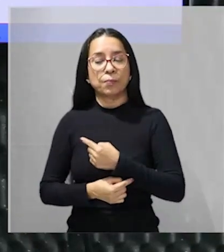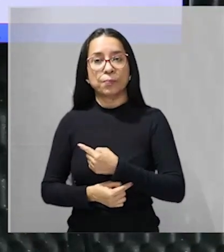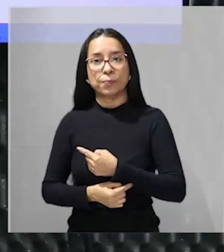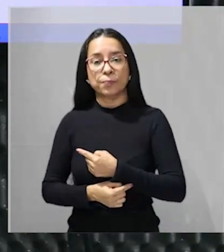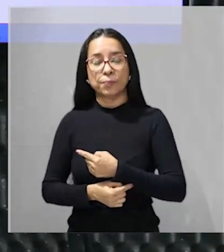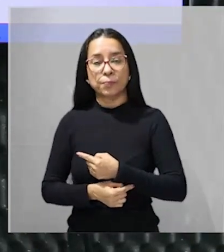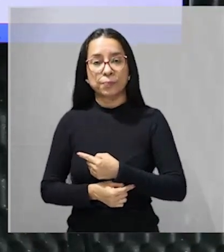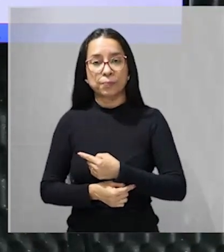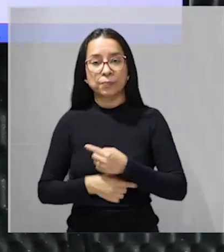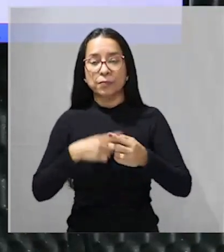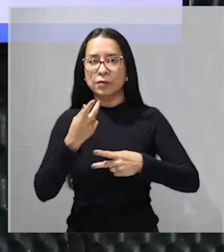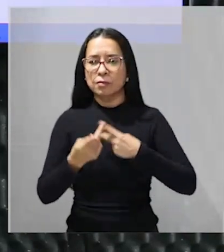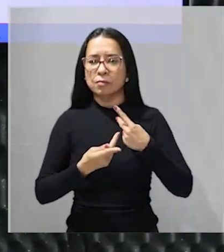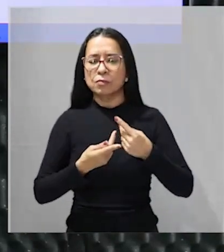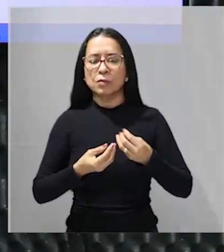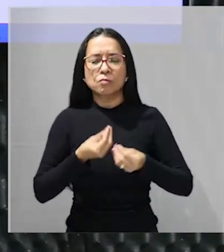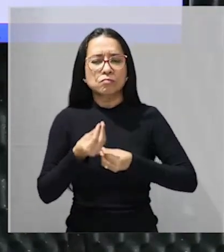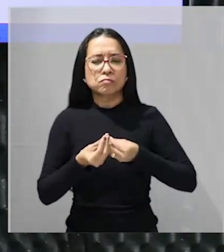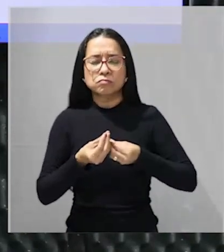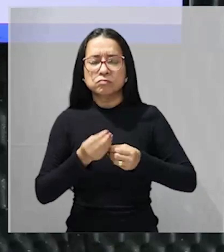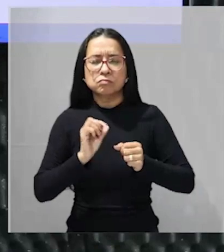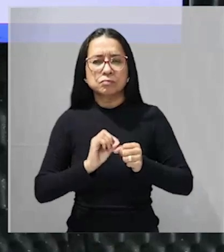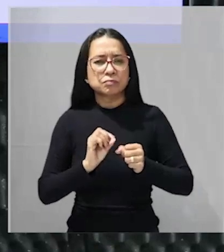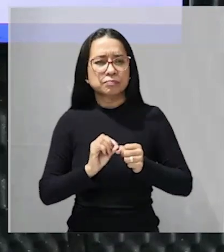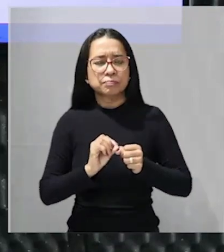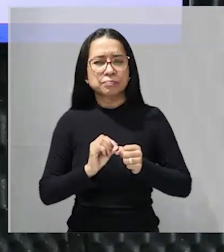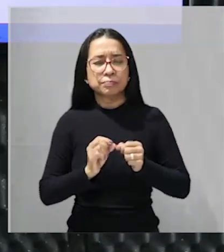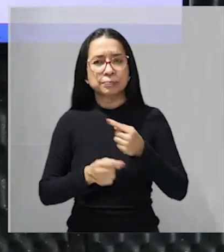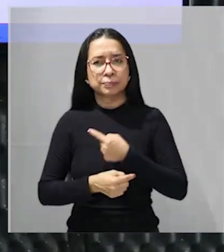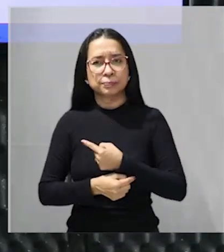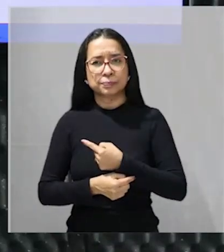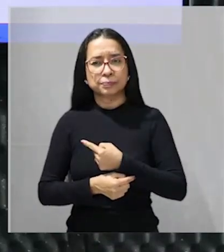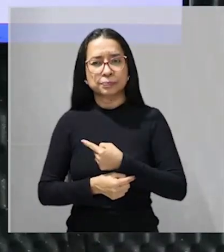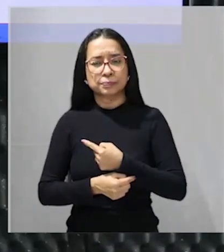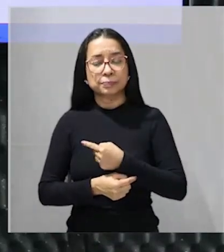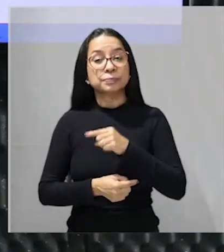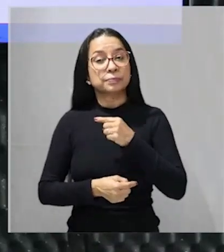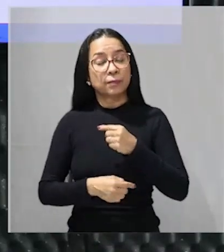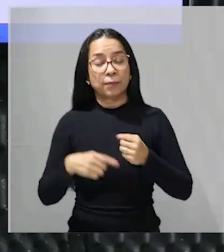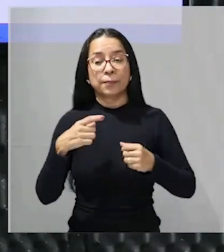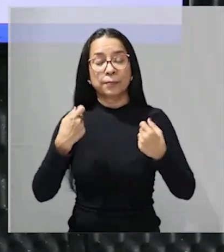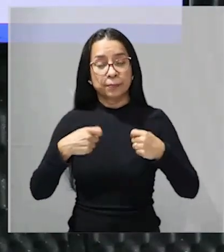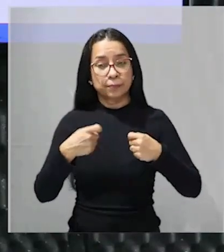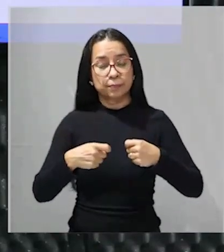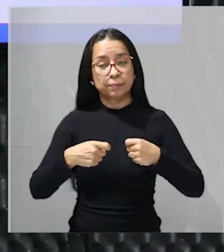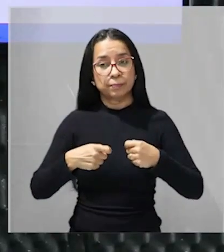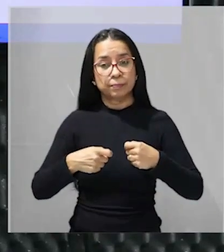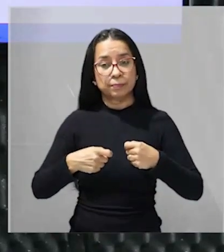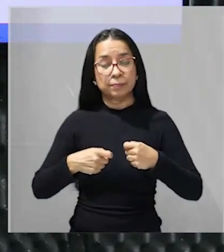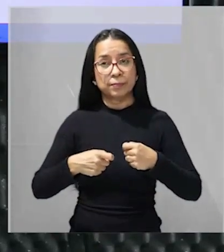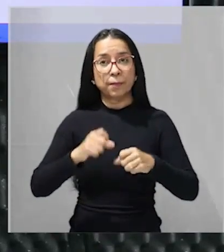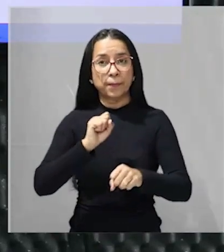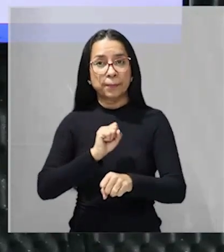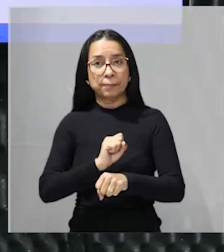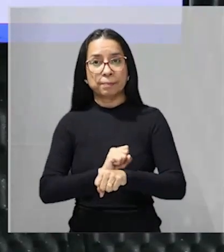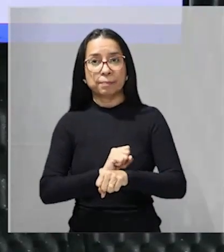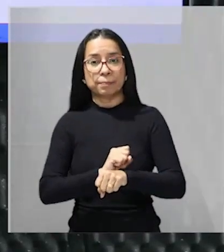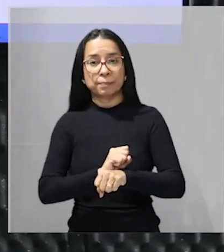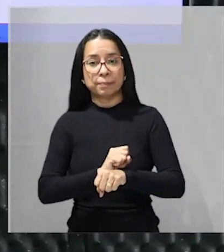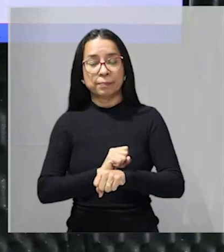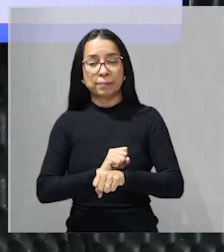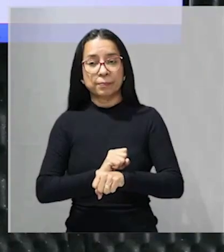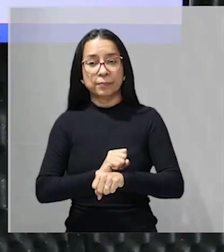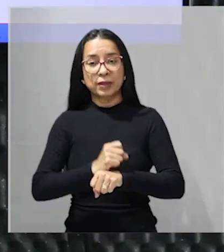você diz como é que eu faço aqui bem aqui você tem que parar e pensar fazer algumas